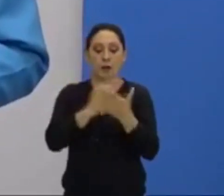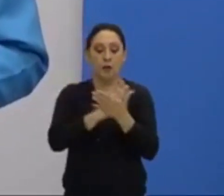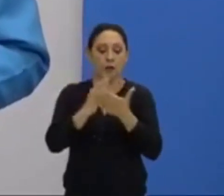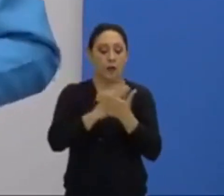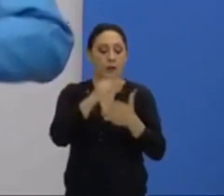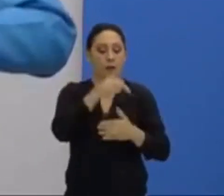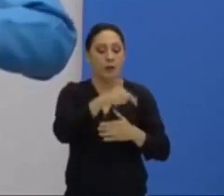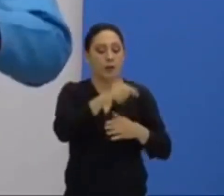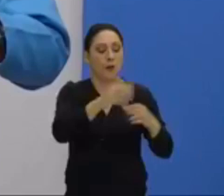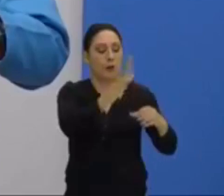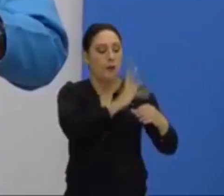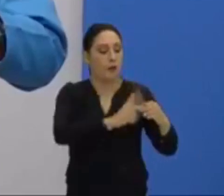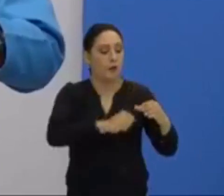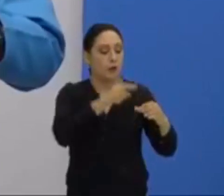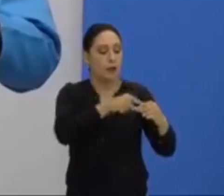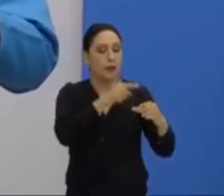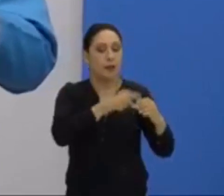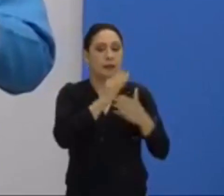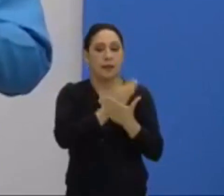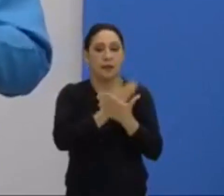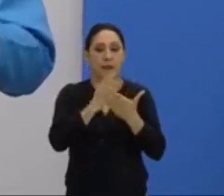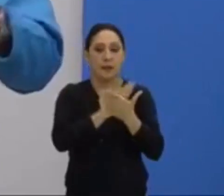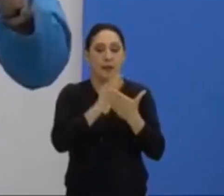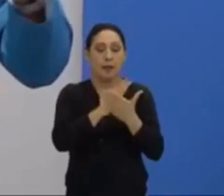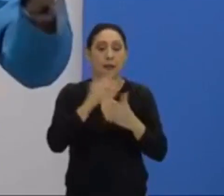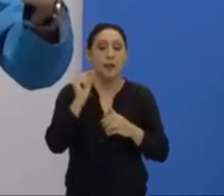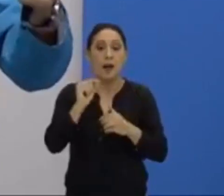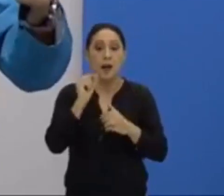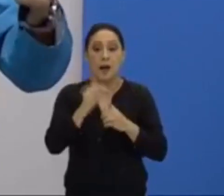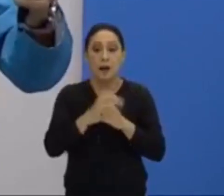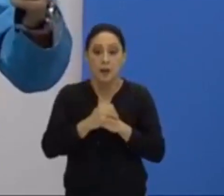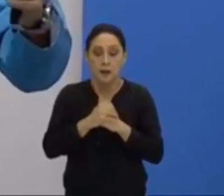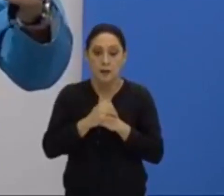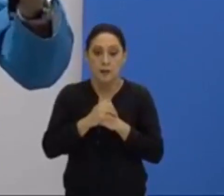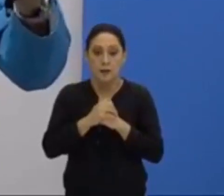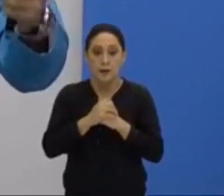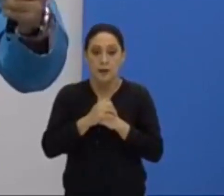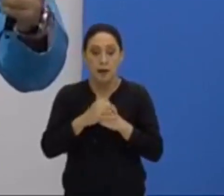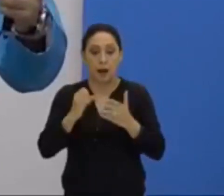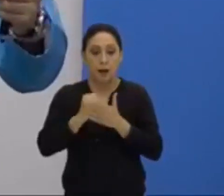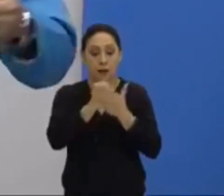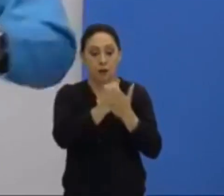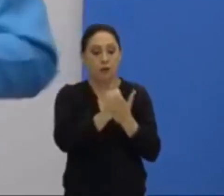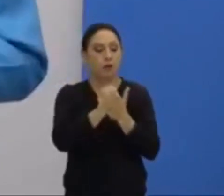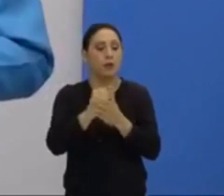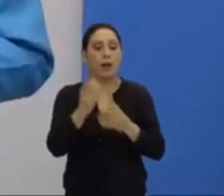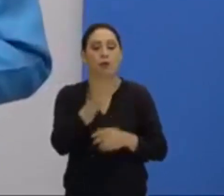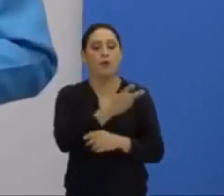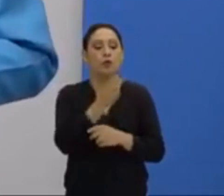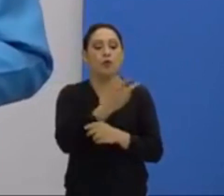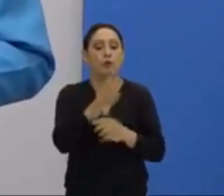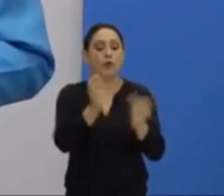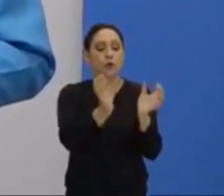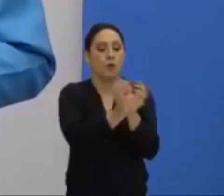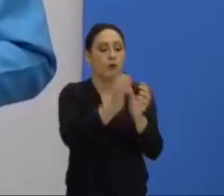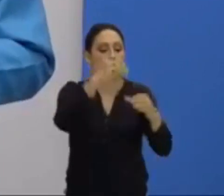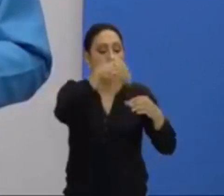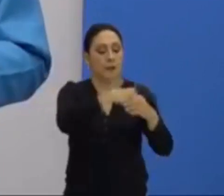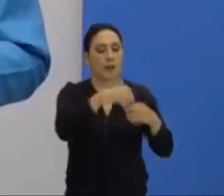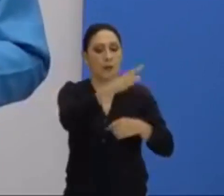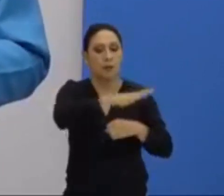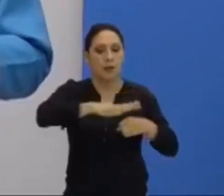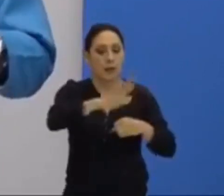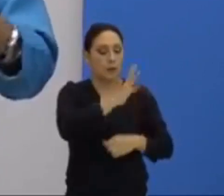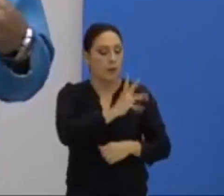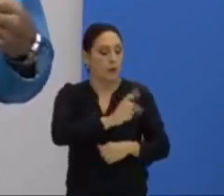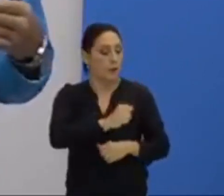Palestina. E esse plano de divisão seria justamente aglutinar os dois povos dentro do território da Palestina.